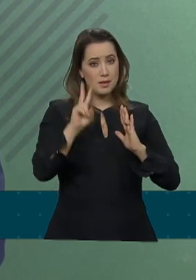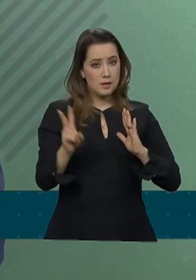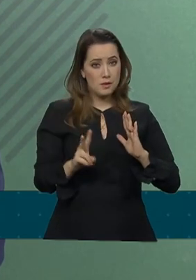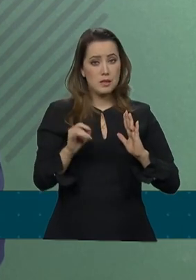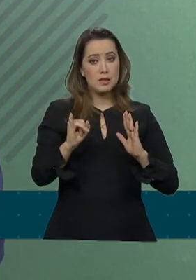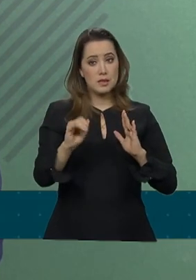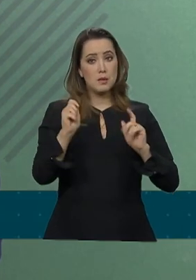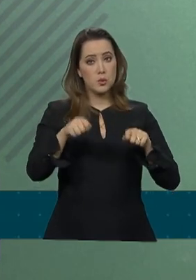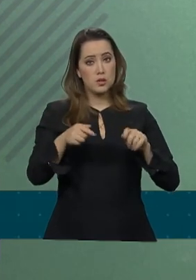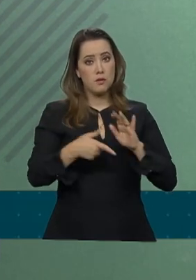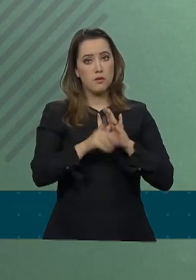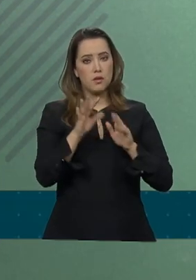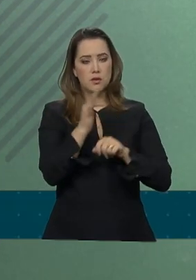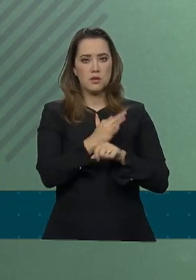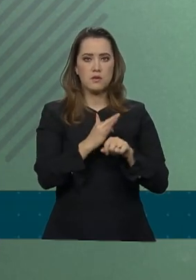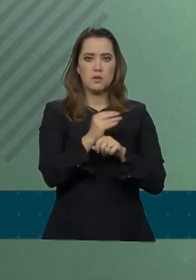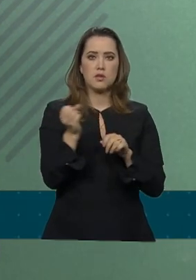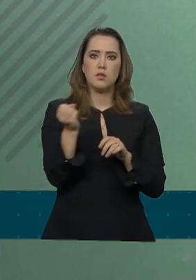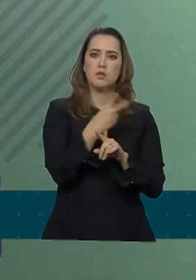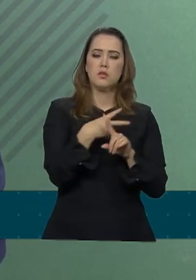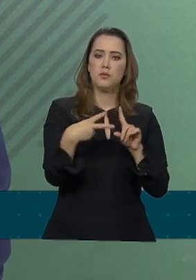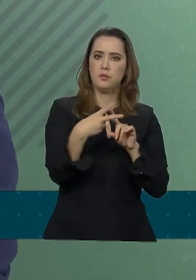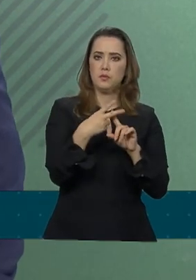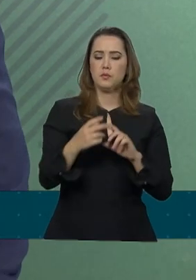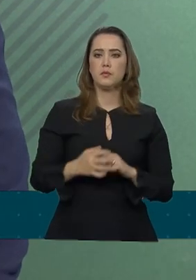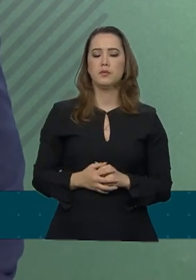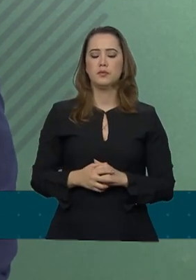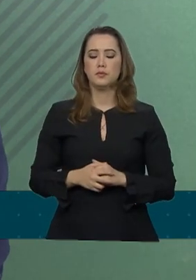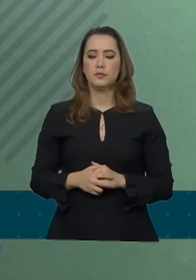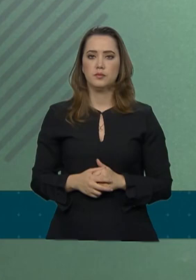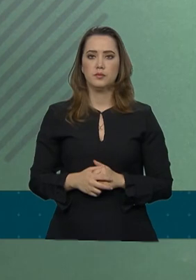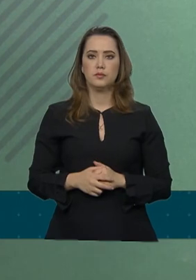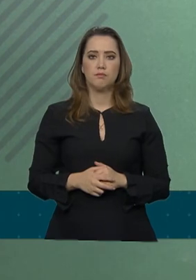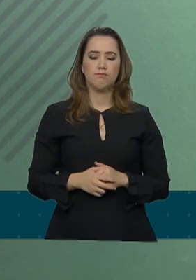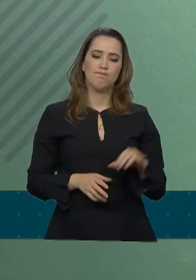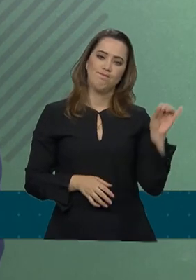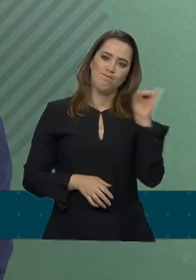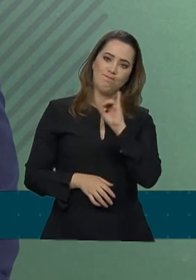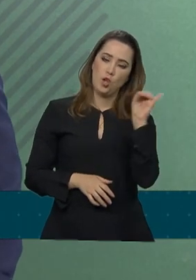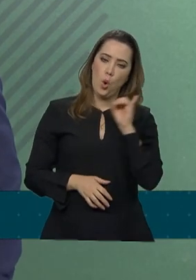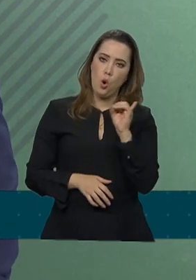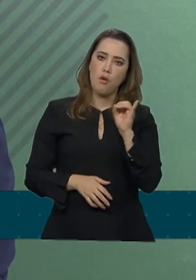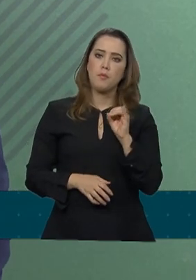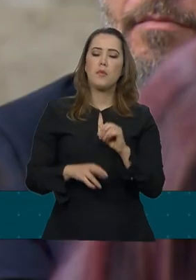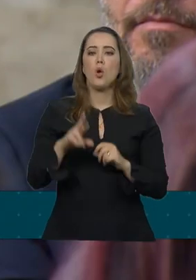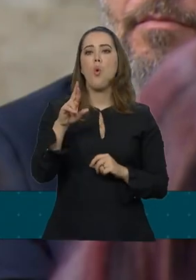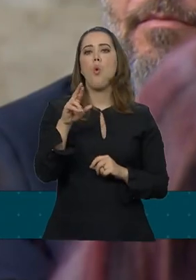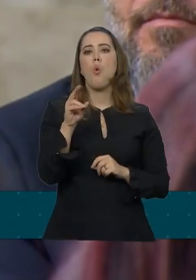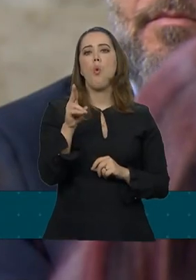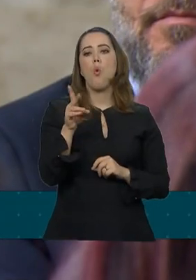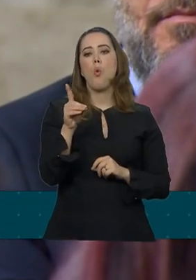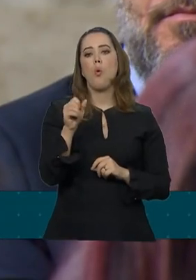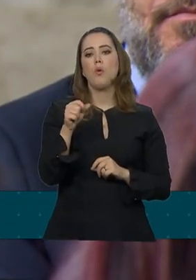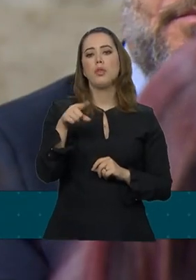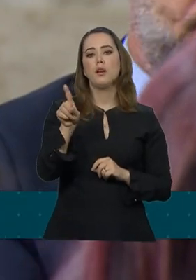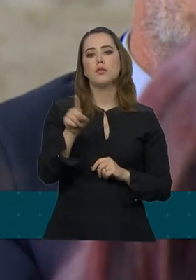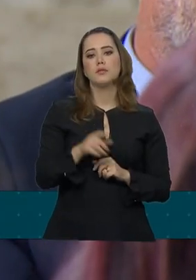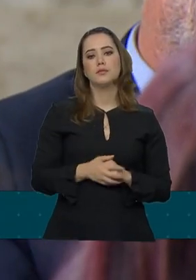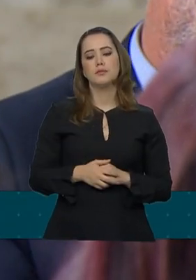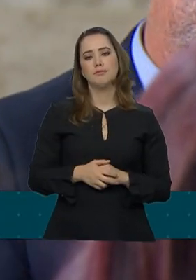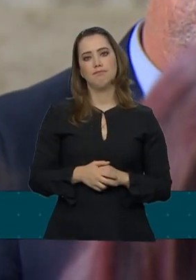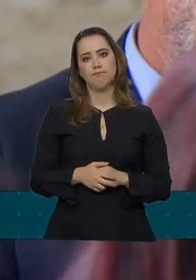se possível, antes do recesso, a nova Previdência. Porta-voz, Rodar Moreira, do SBT, tudo bom? Tudo bom, Rodar.